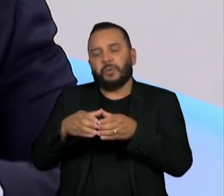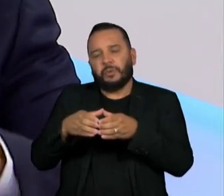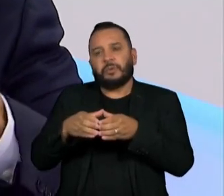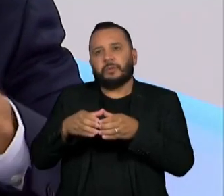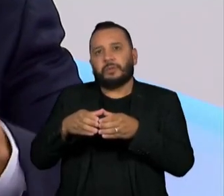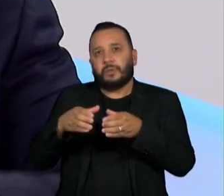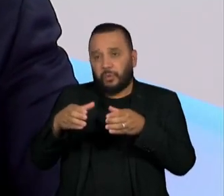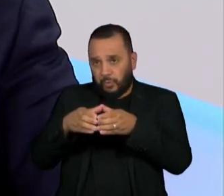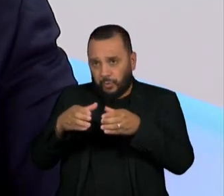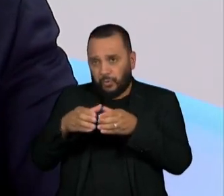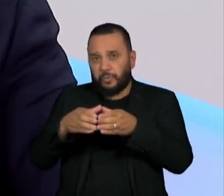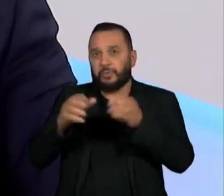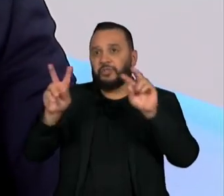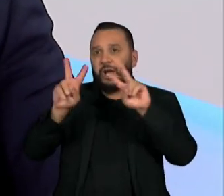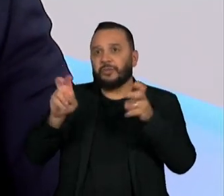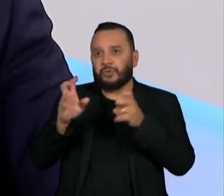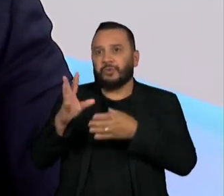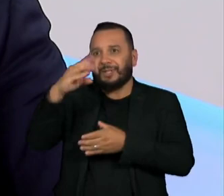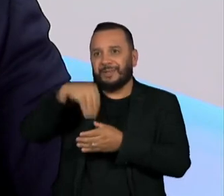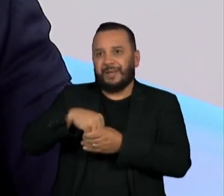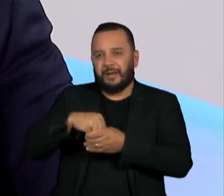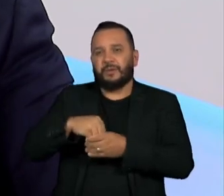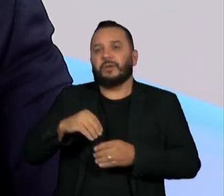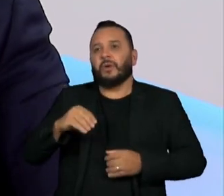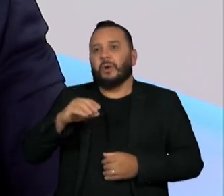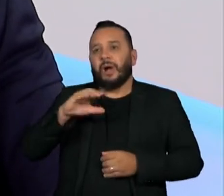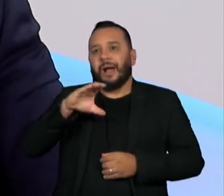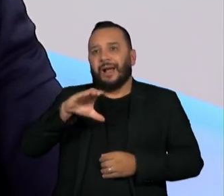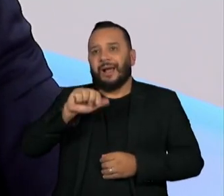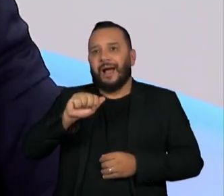nos assiste. CAE é a Comissão de Assuntos Econômicos do Senado. Não,